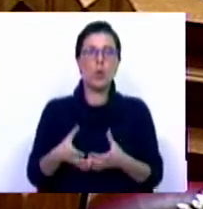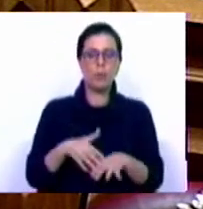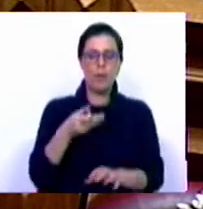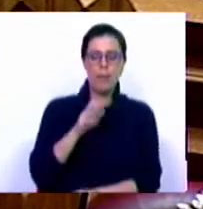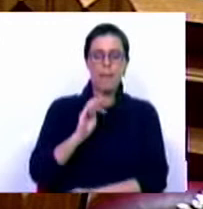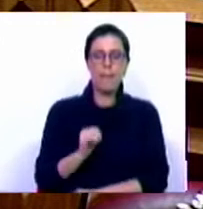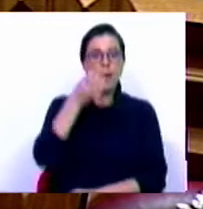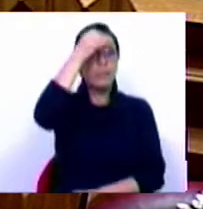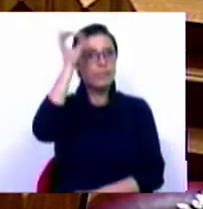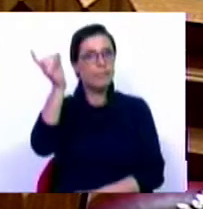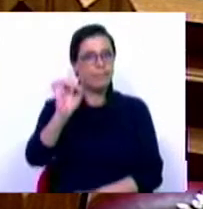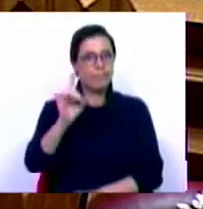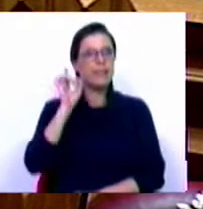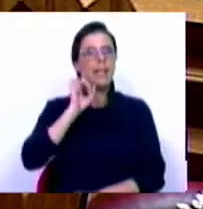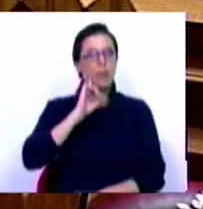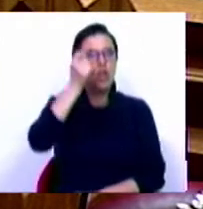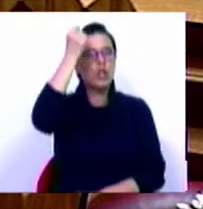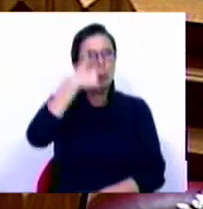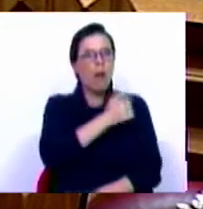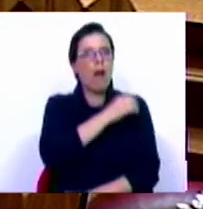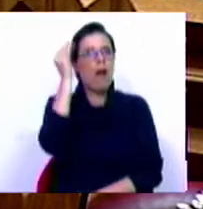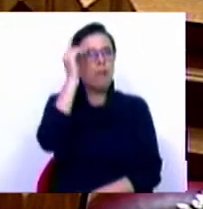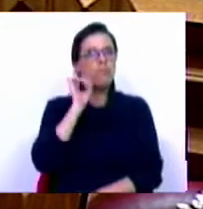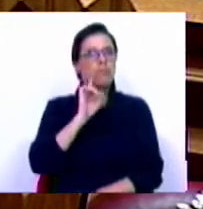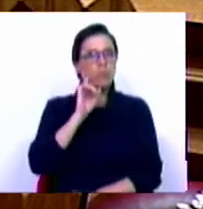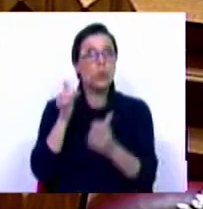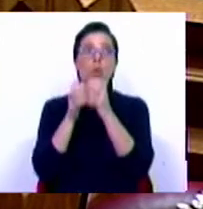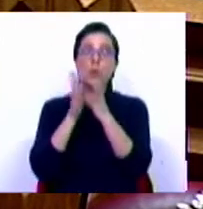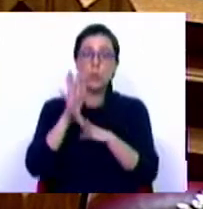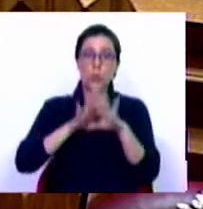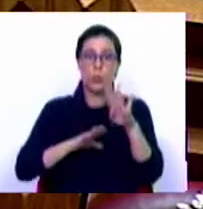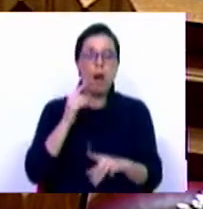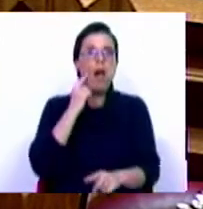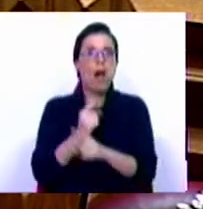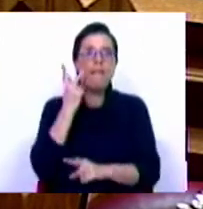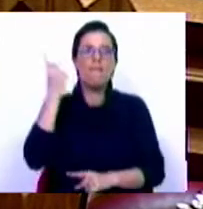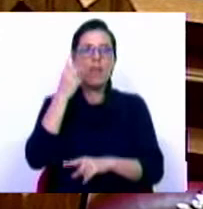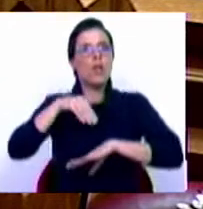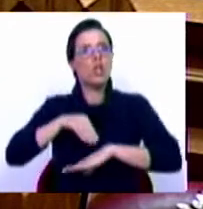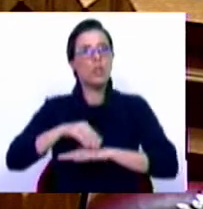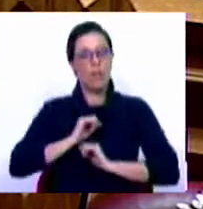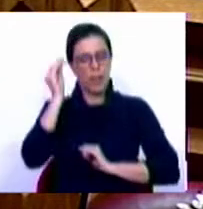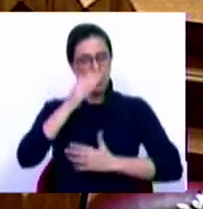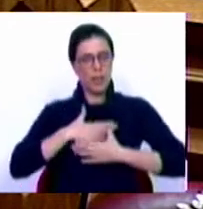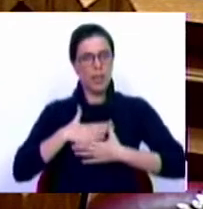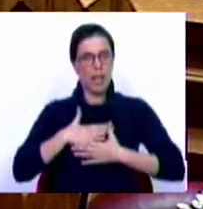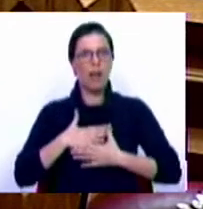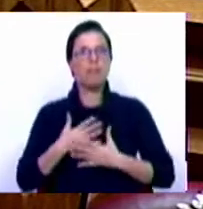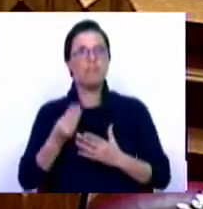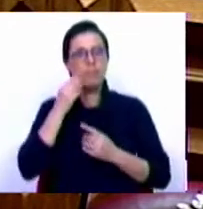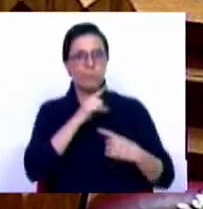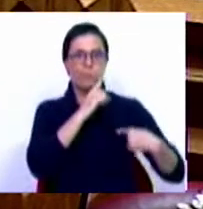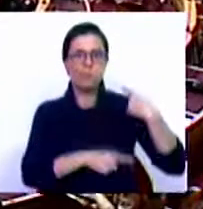do Partido Socialista não esquece a relevante história da Casa do Alentejo e tudo fará para manter vivo este testemunho da nossa terra e das nossas